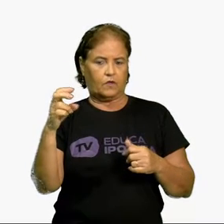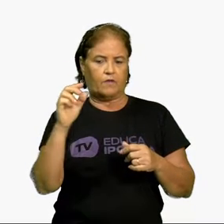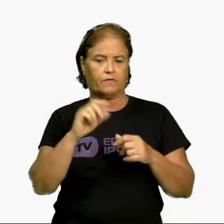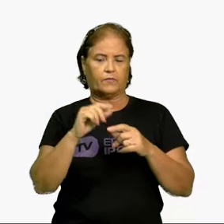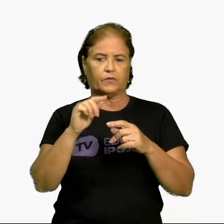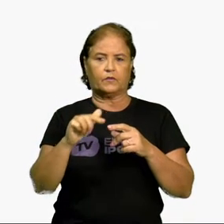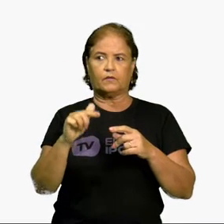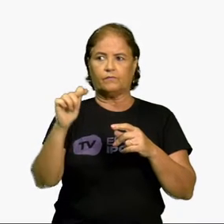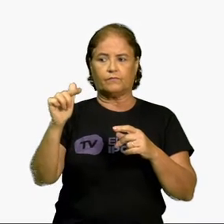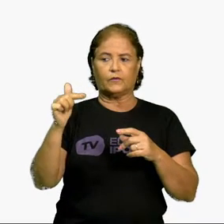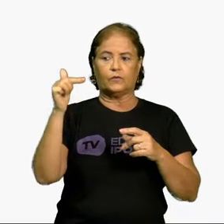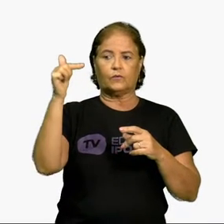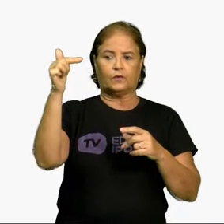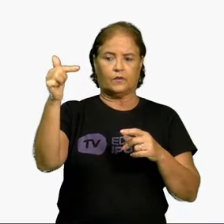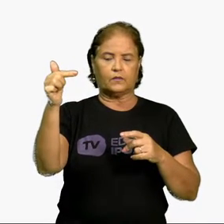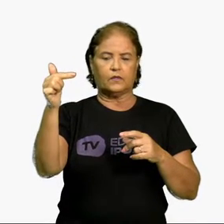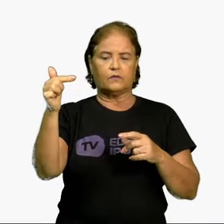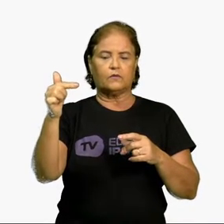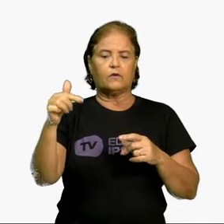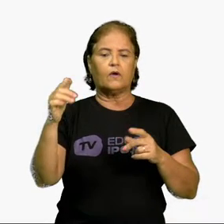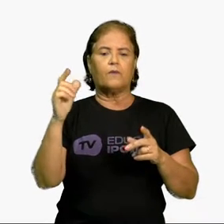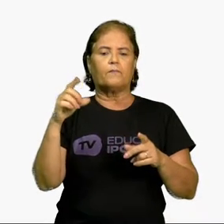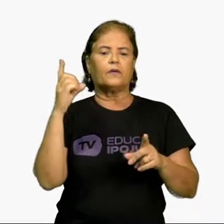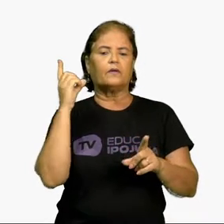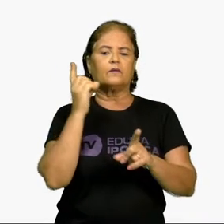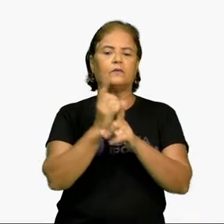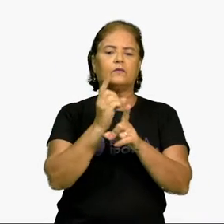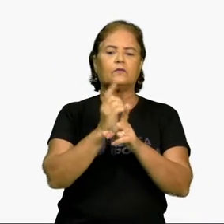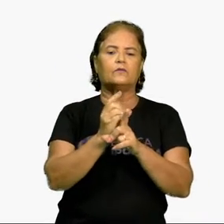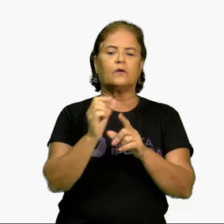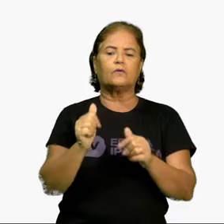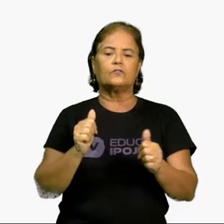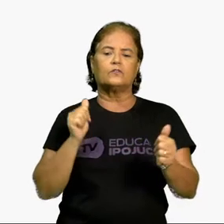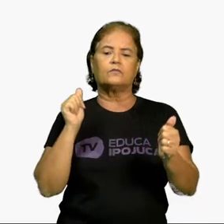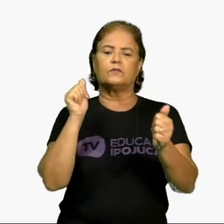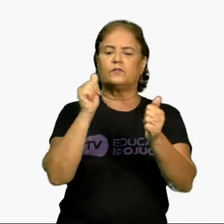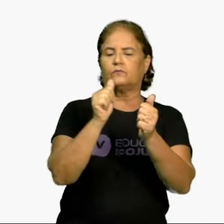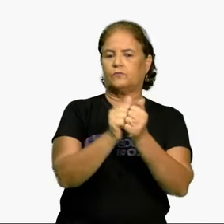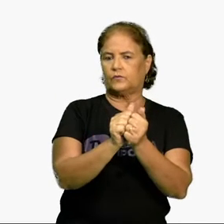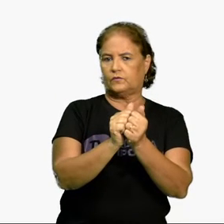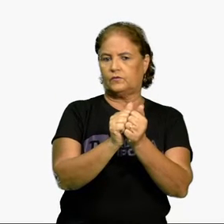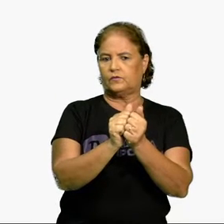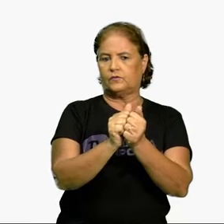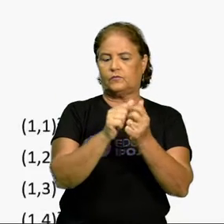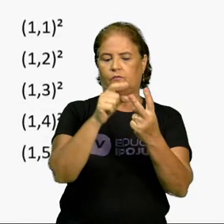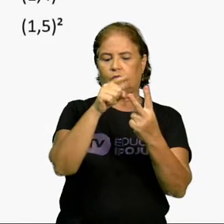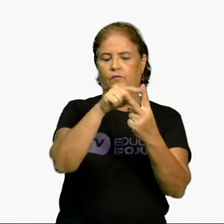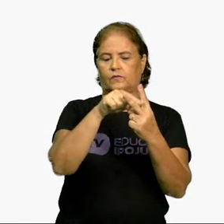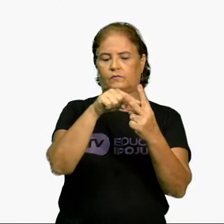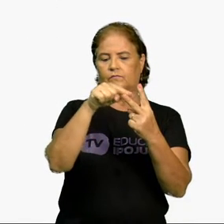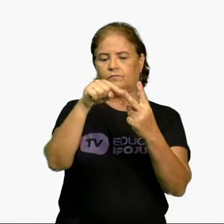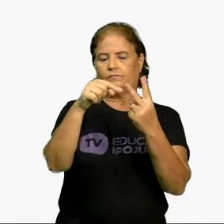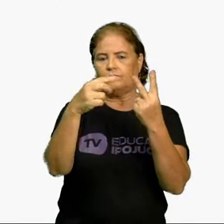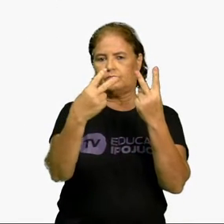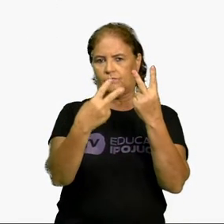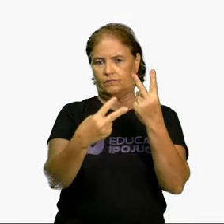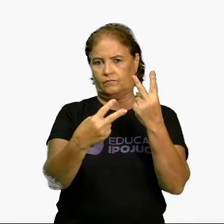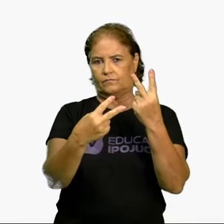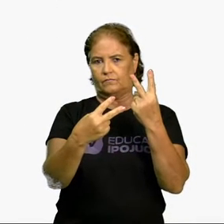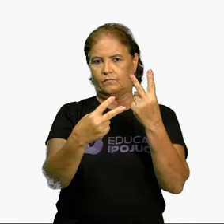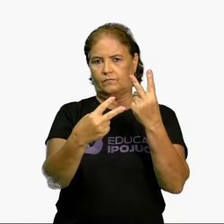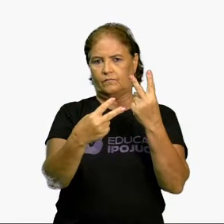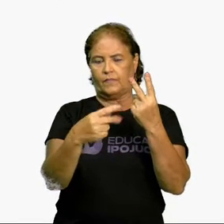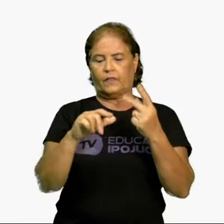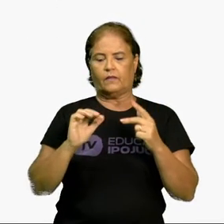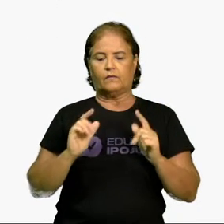qual é que chega mais próximo da raiz quadrada de 2. Então, coloquei